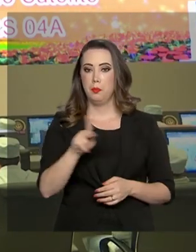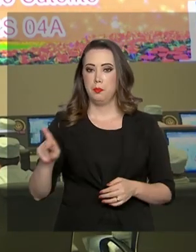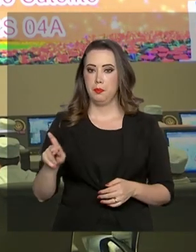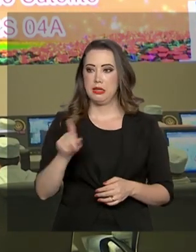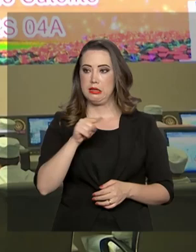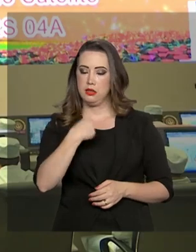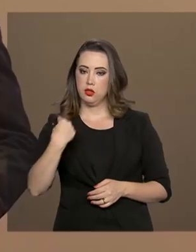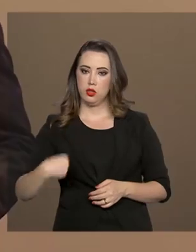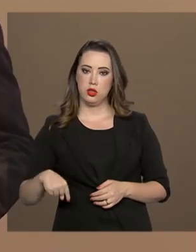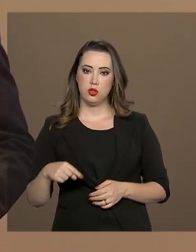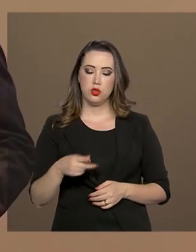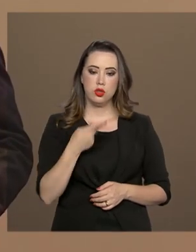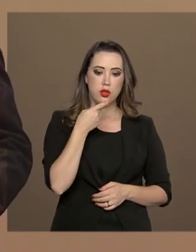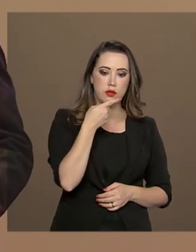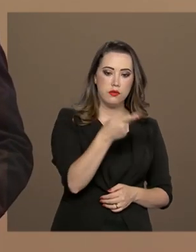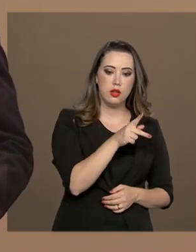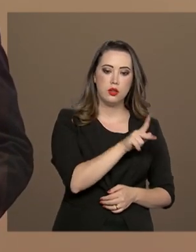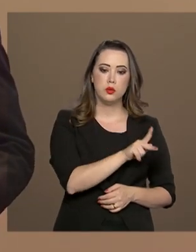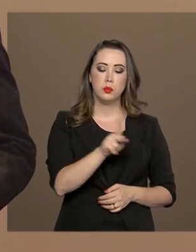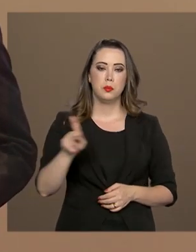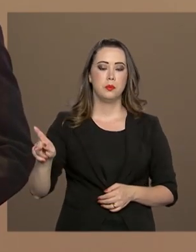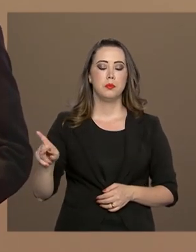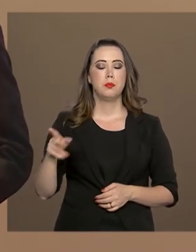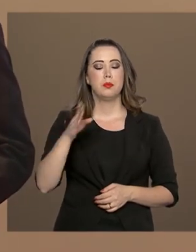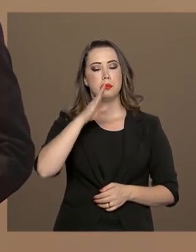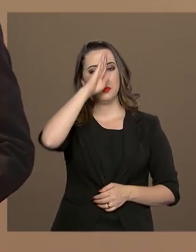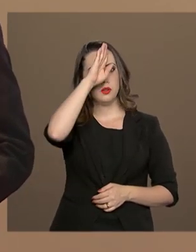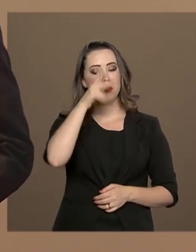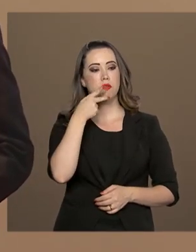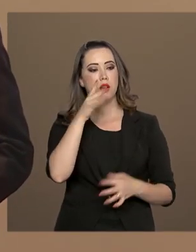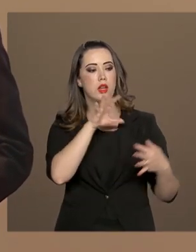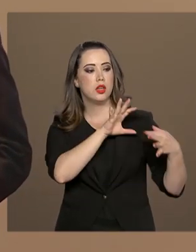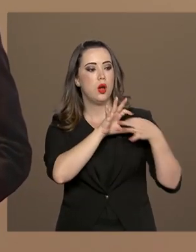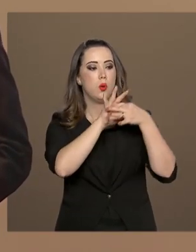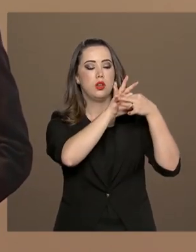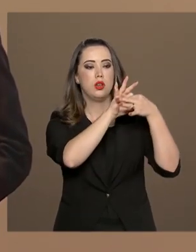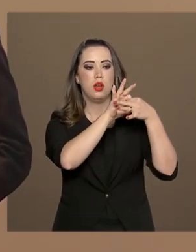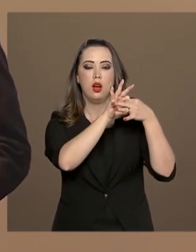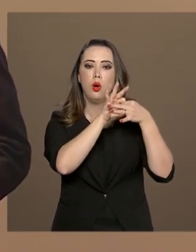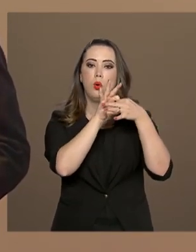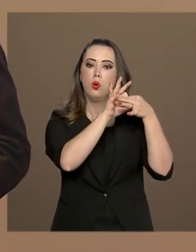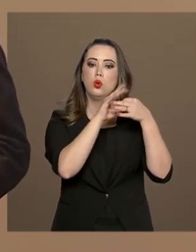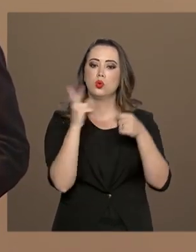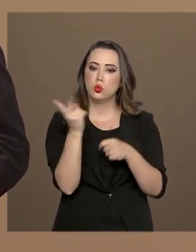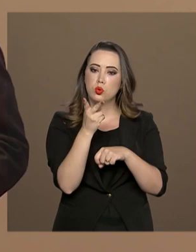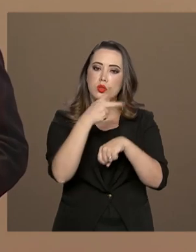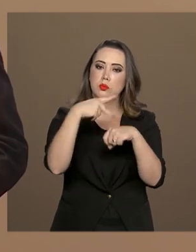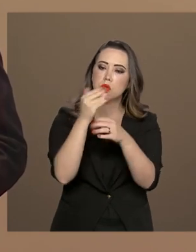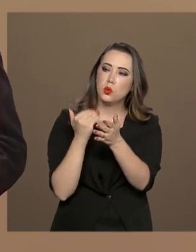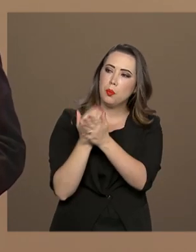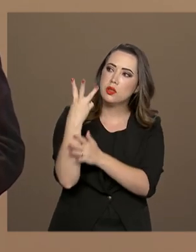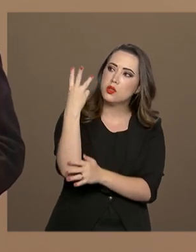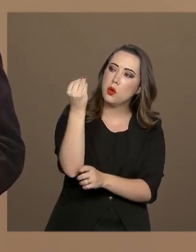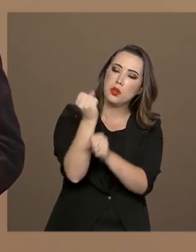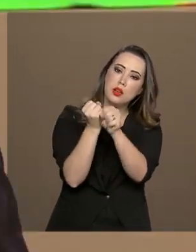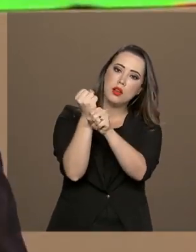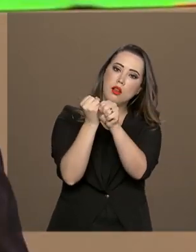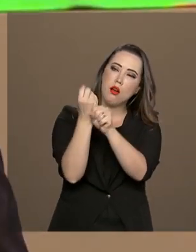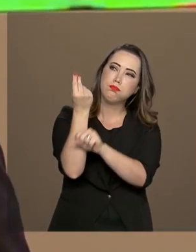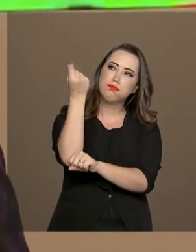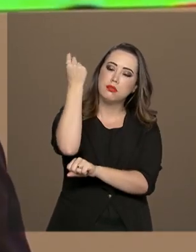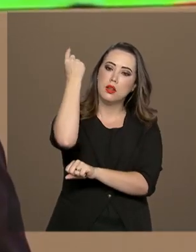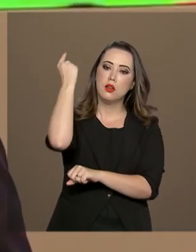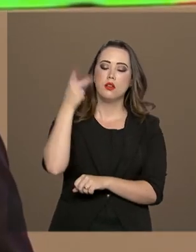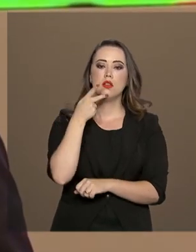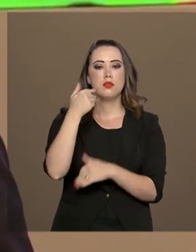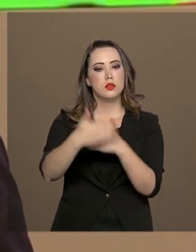Jair Bolsonaro, onde ele lembra que a parceria Brasil-China começou há 31 anos. O líder chinês desejou a